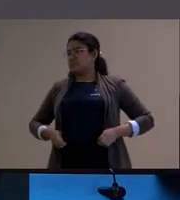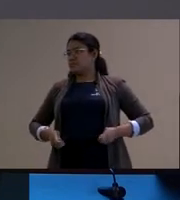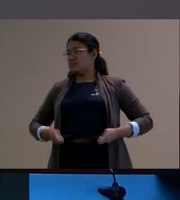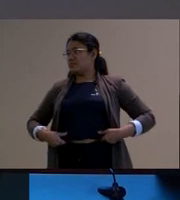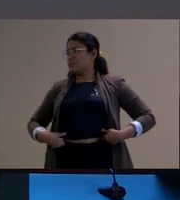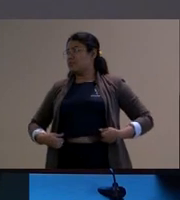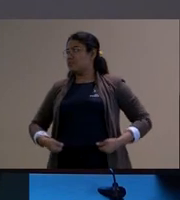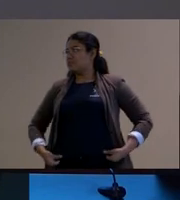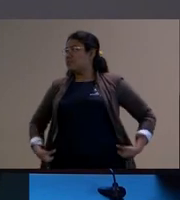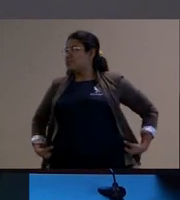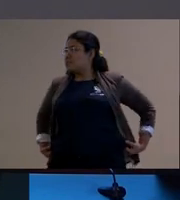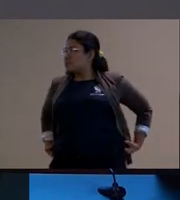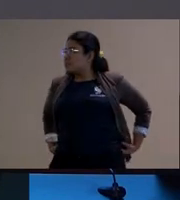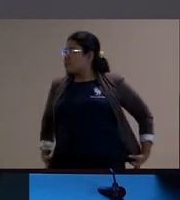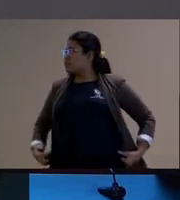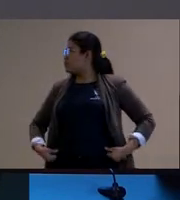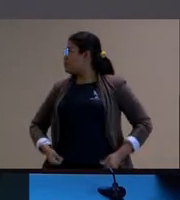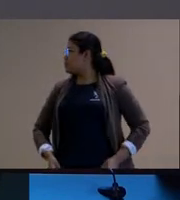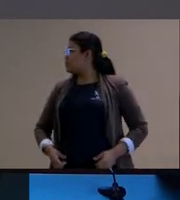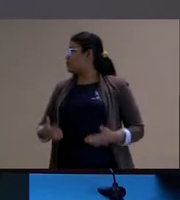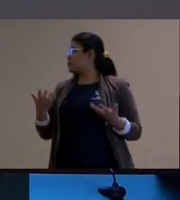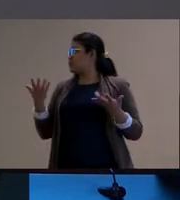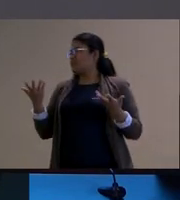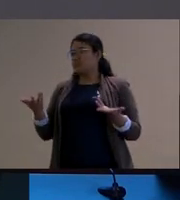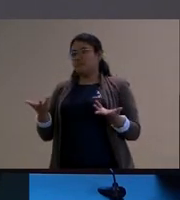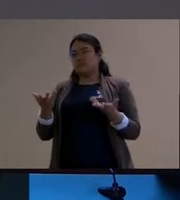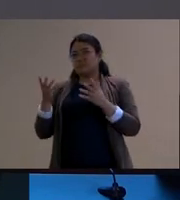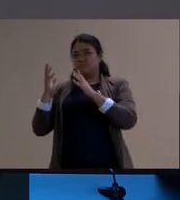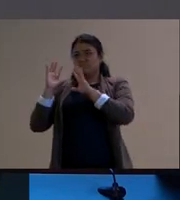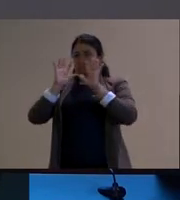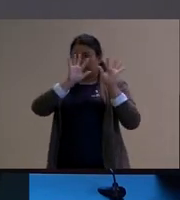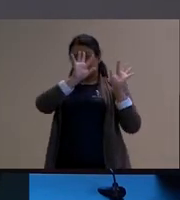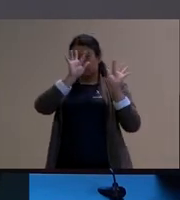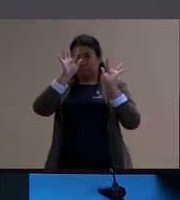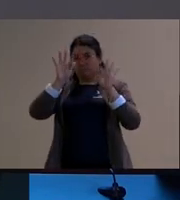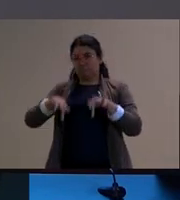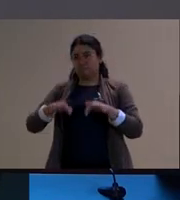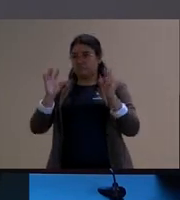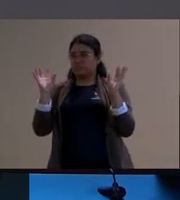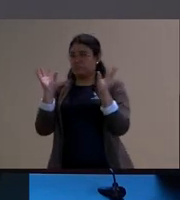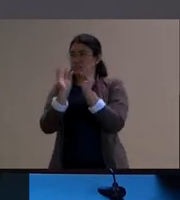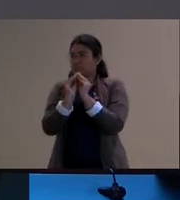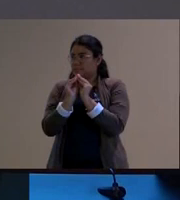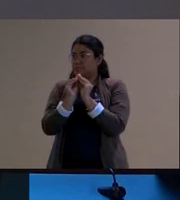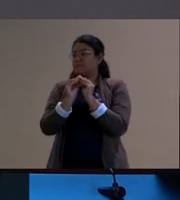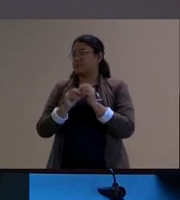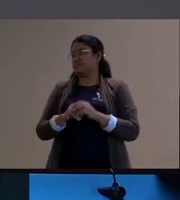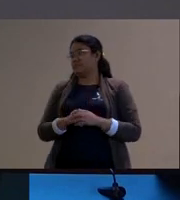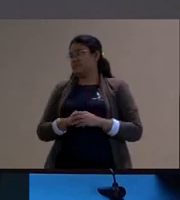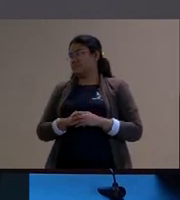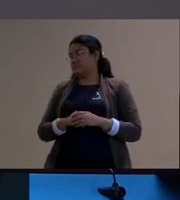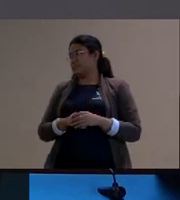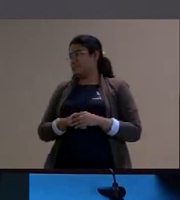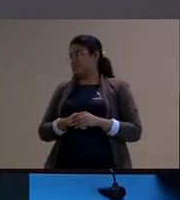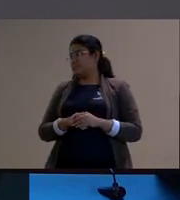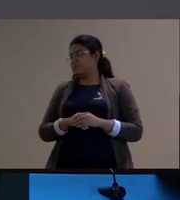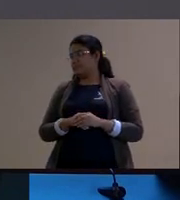então meio que encerrando assim para seguir para a próxima abordagem